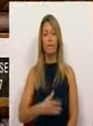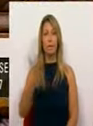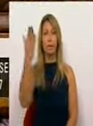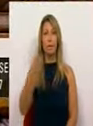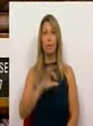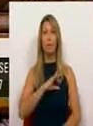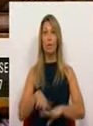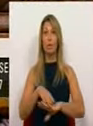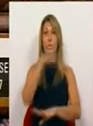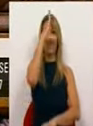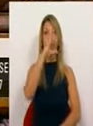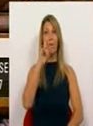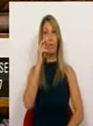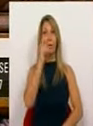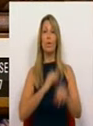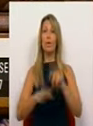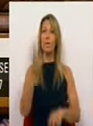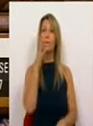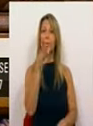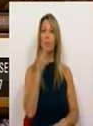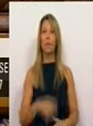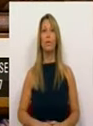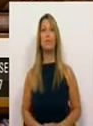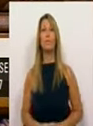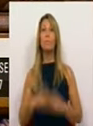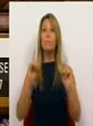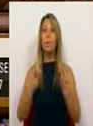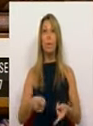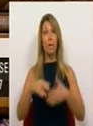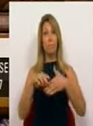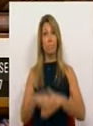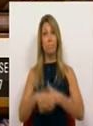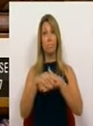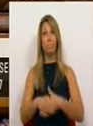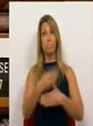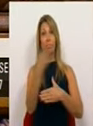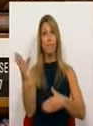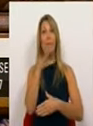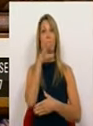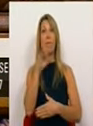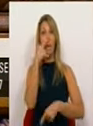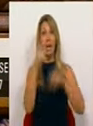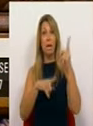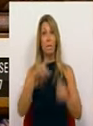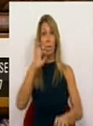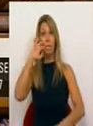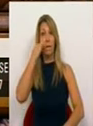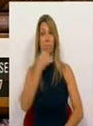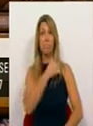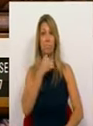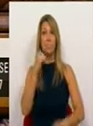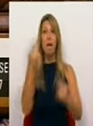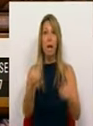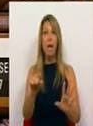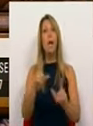Senhoras membros do Governo, senhoras e senhores deputados, começo por cumprimentar os familiares das vítimas, a Associação